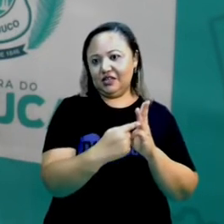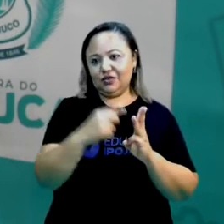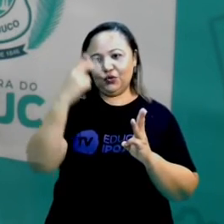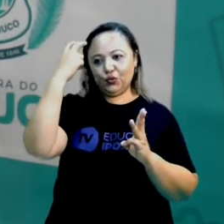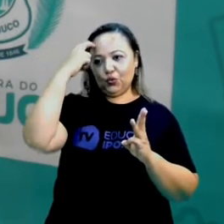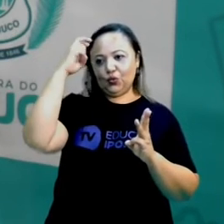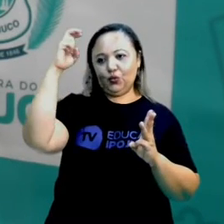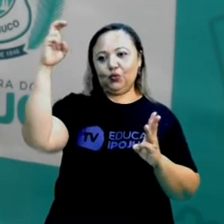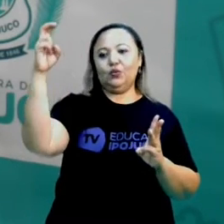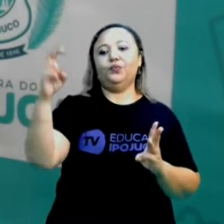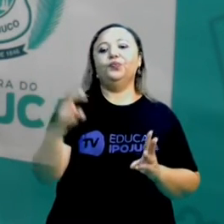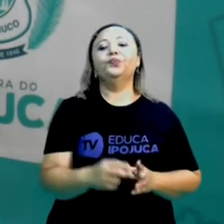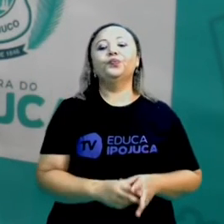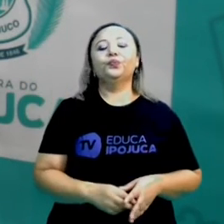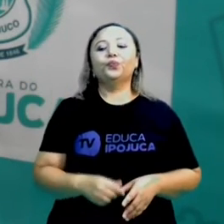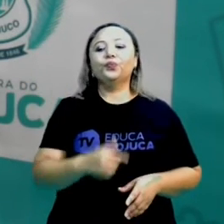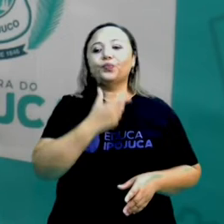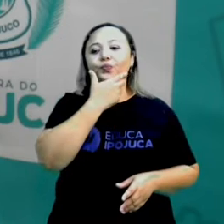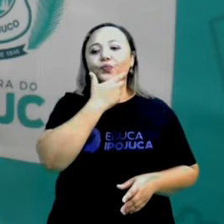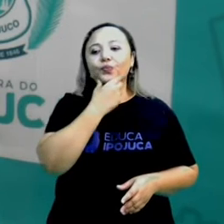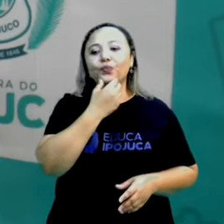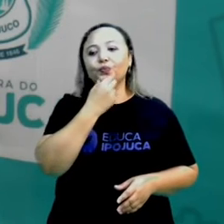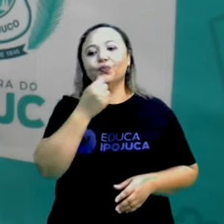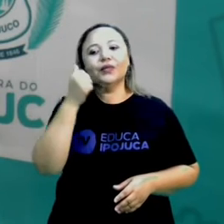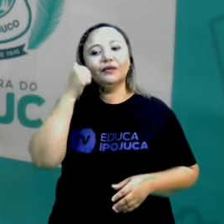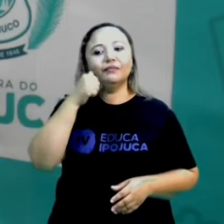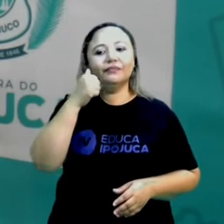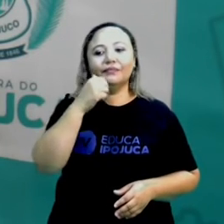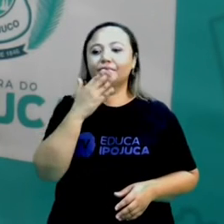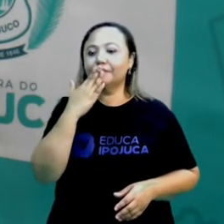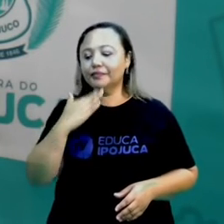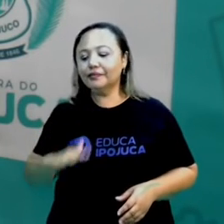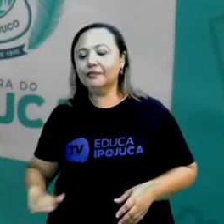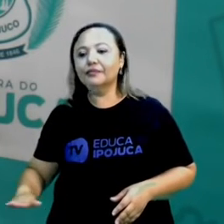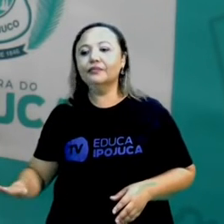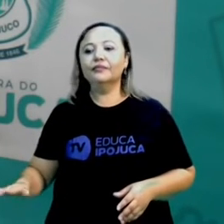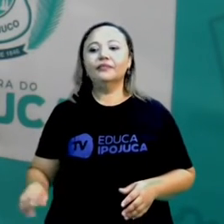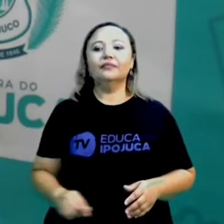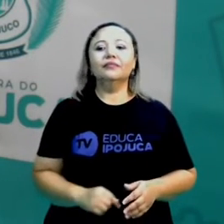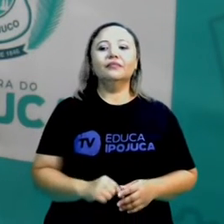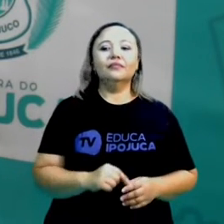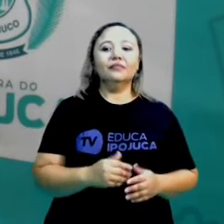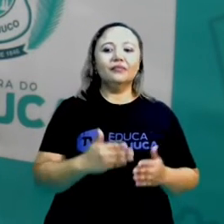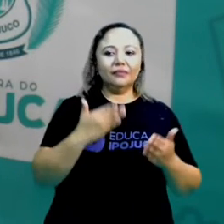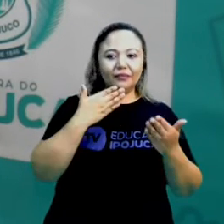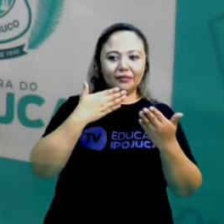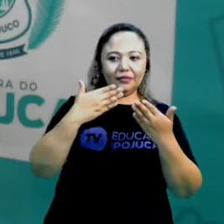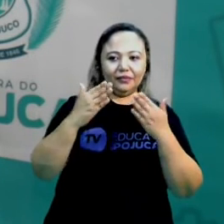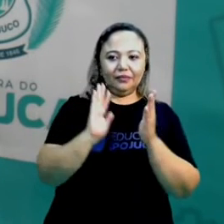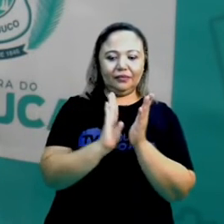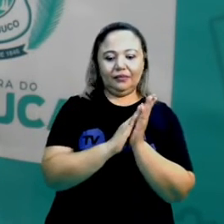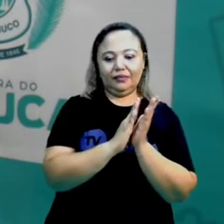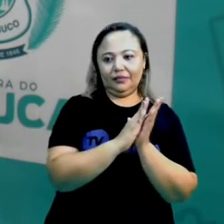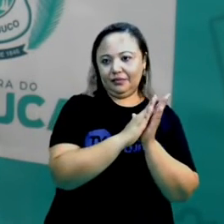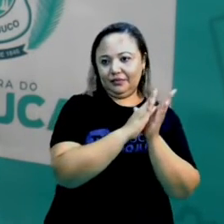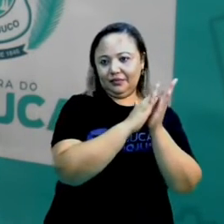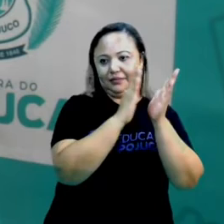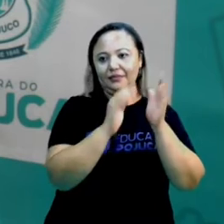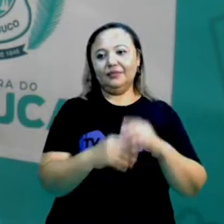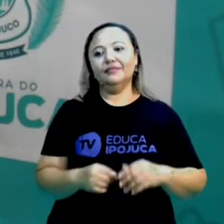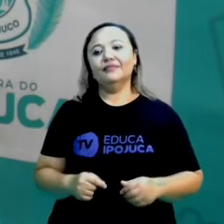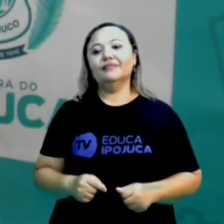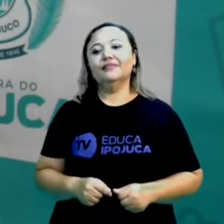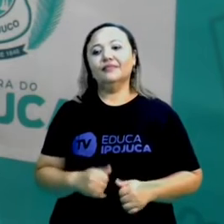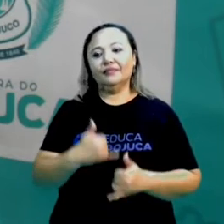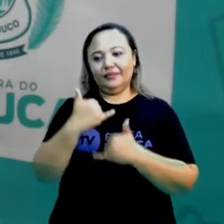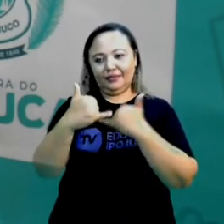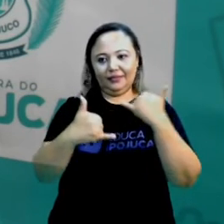Na maioria das vezes, os homens, mulheres e crianças, interagem com palmas, né, com